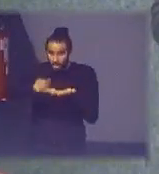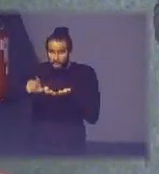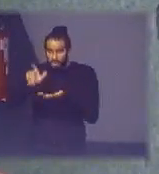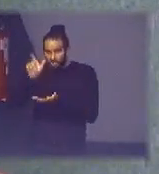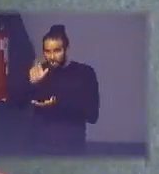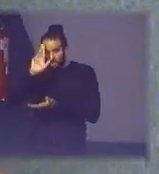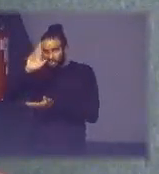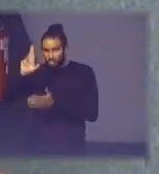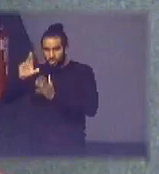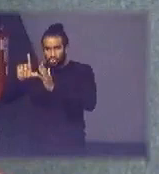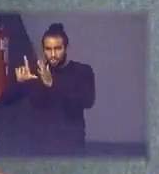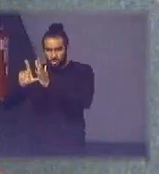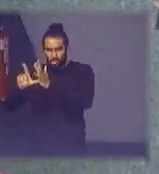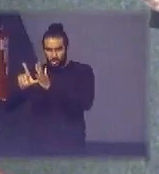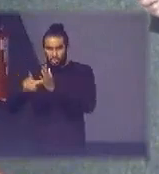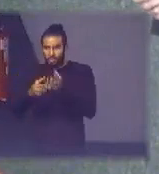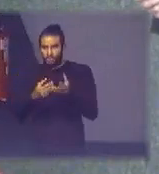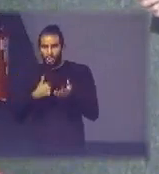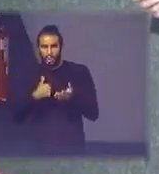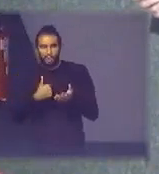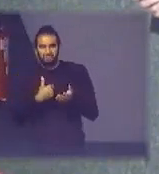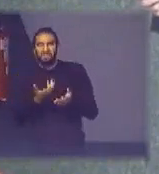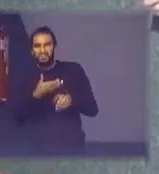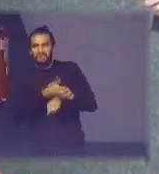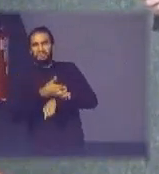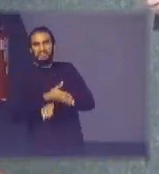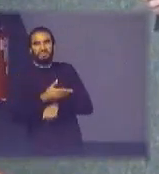e aderiram a Green Electron também